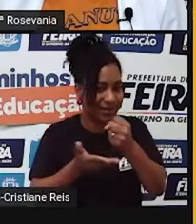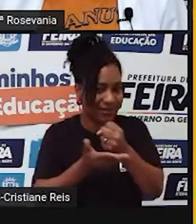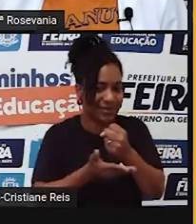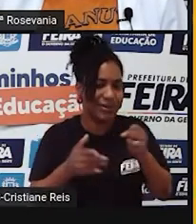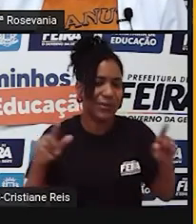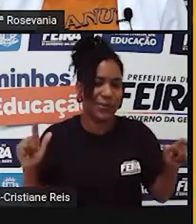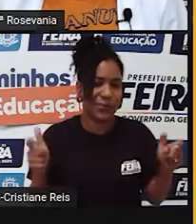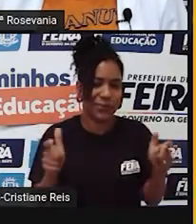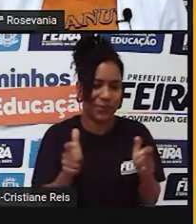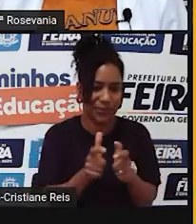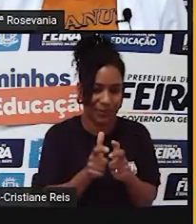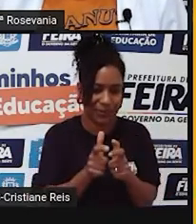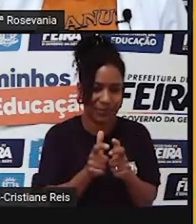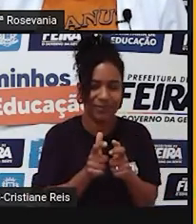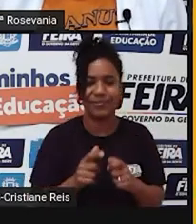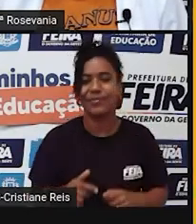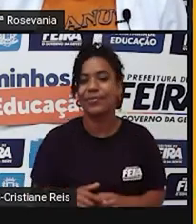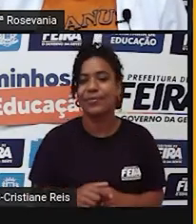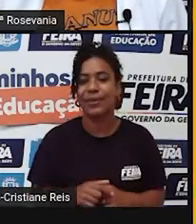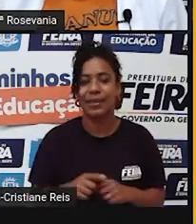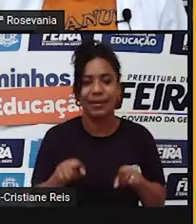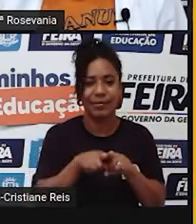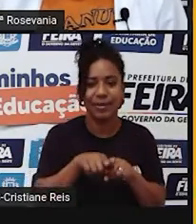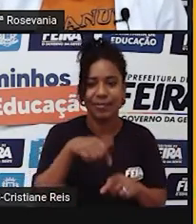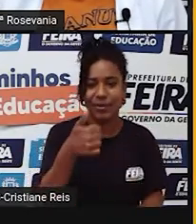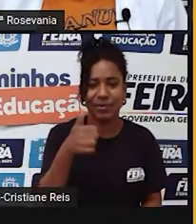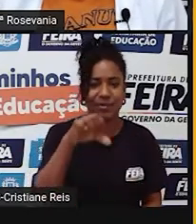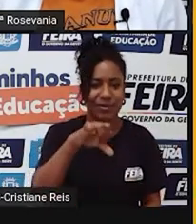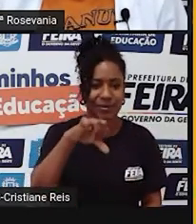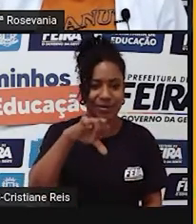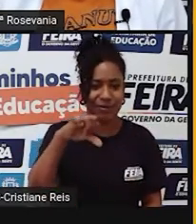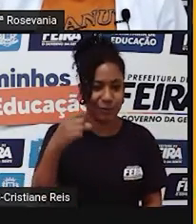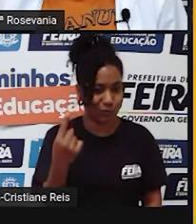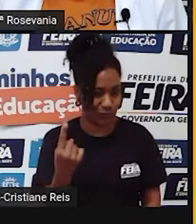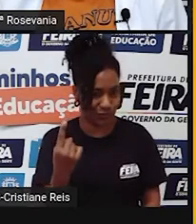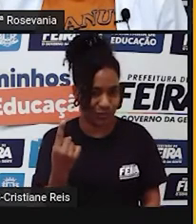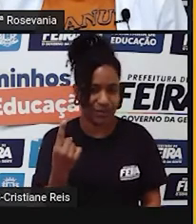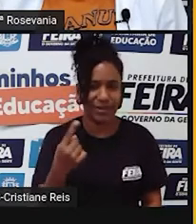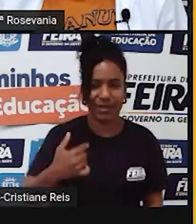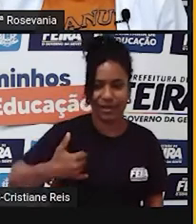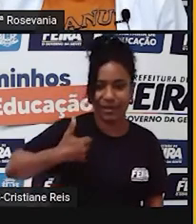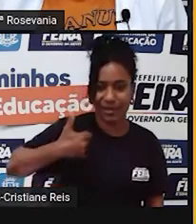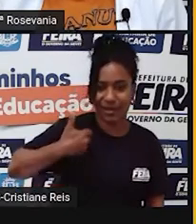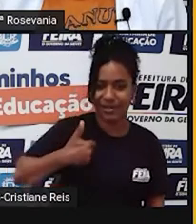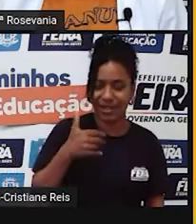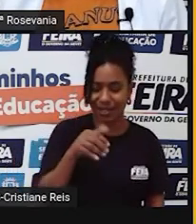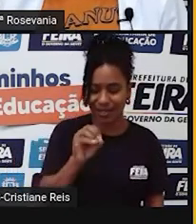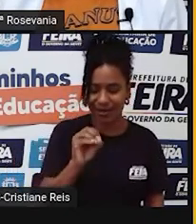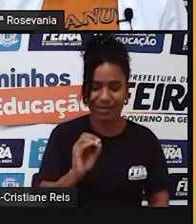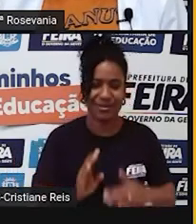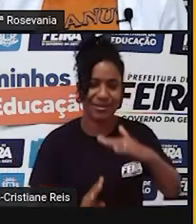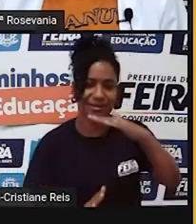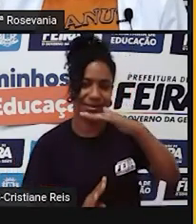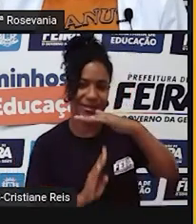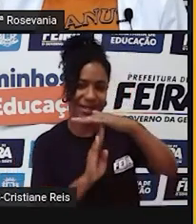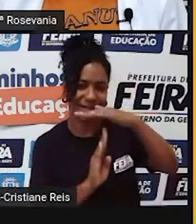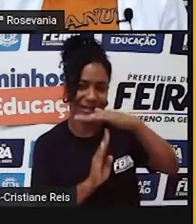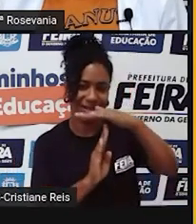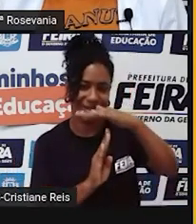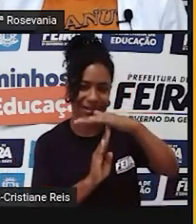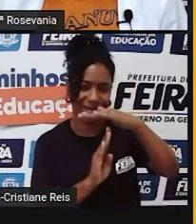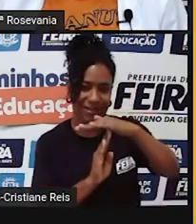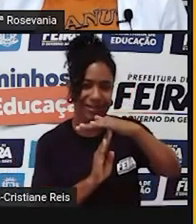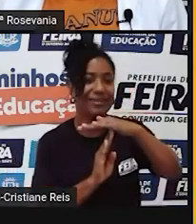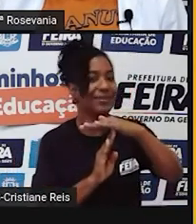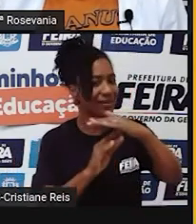população, ela já conseguiu também passar para a idade dos 10 ao 19, né, essa população jovem, e que está